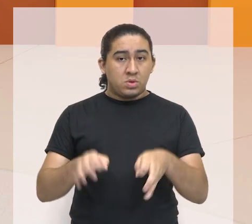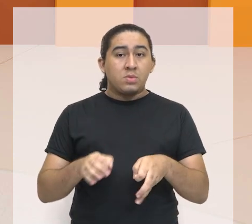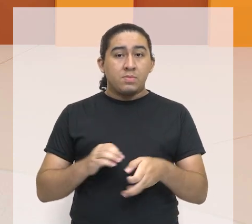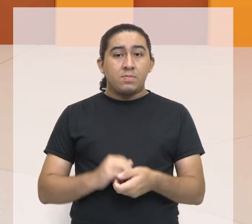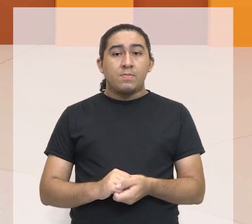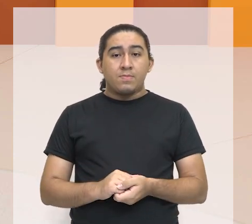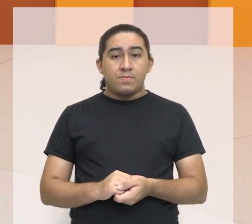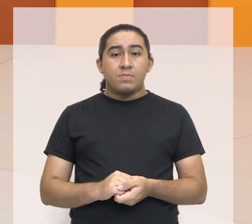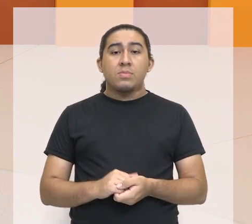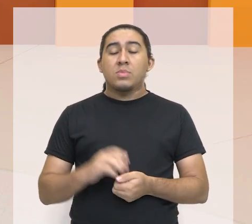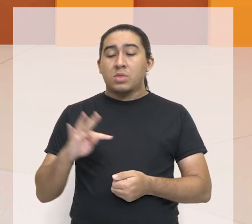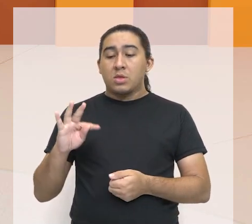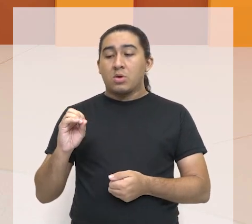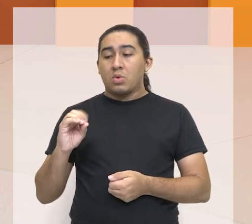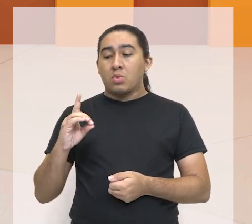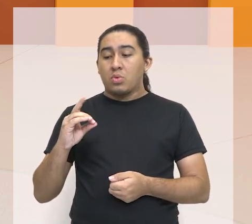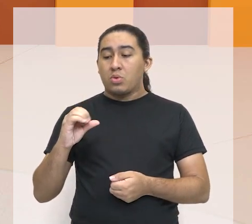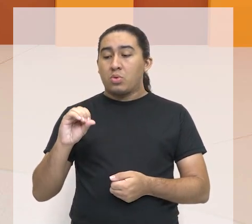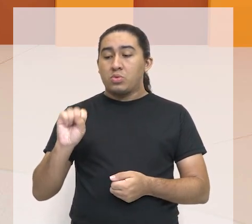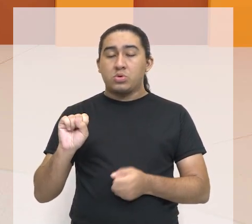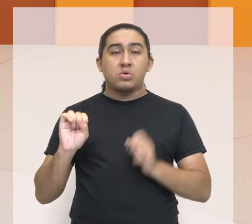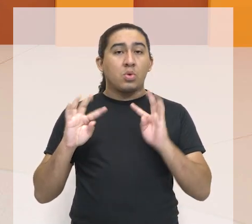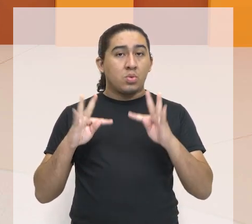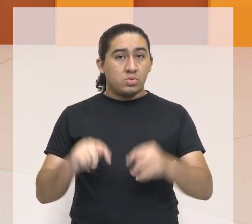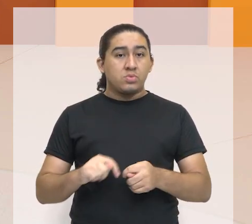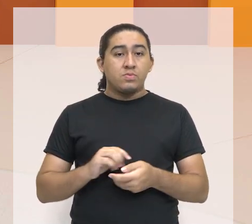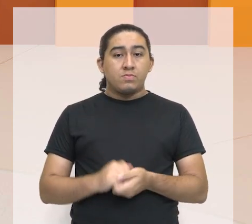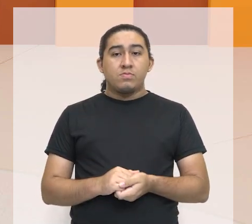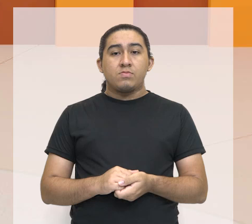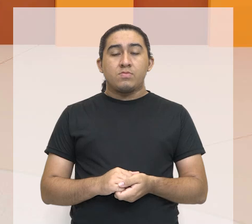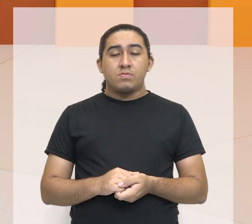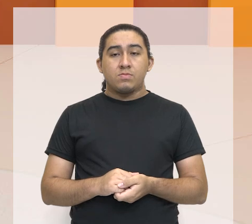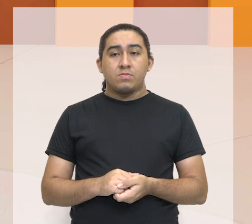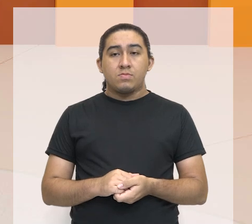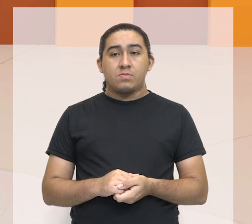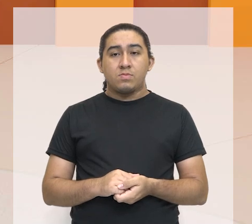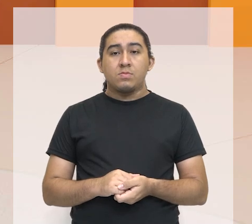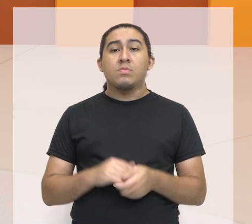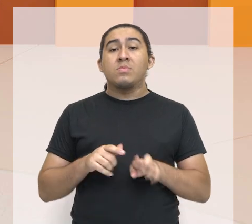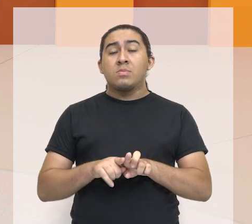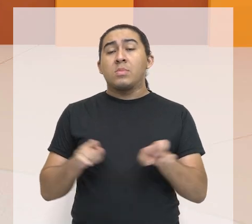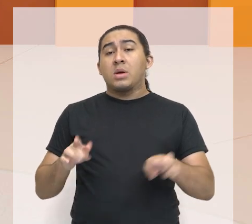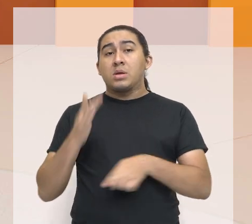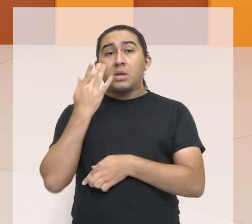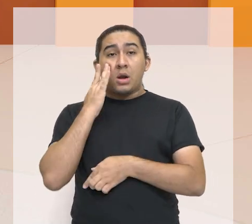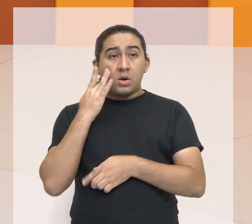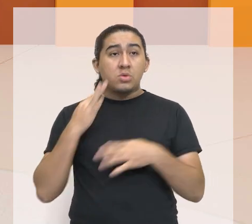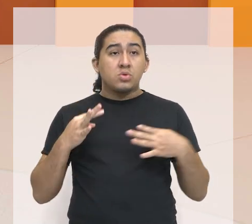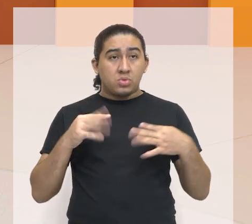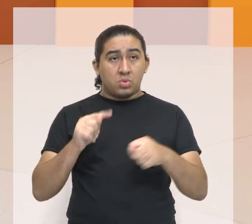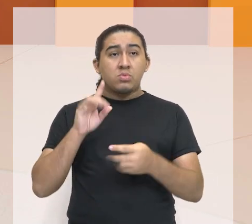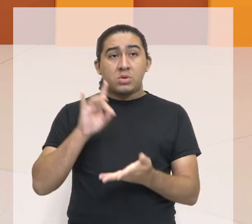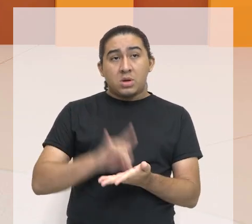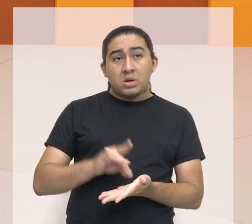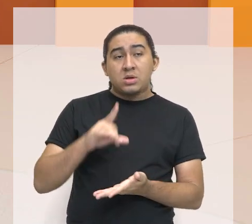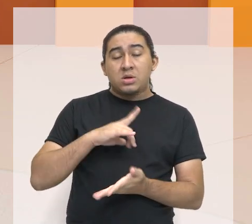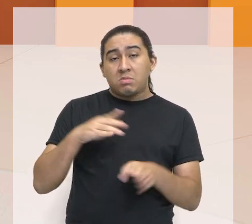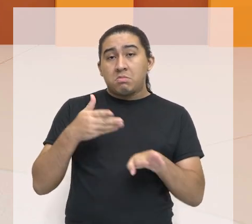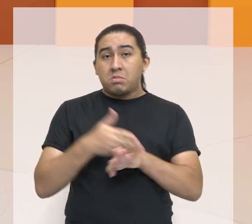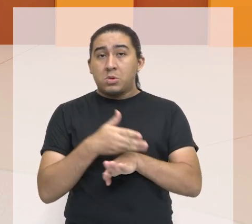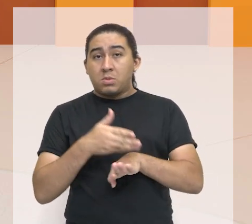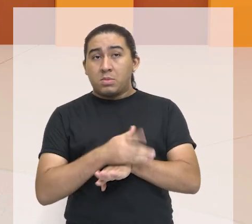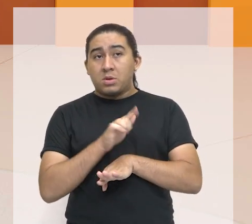falando todos os seres humanos. Mas será que todos realmente estão envolvidos,